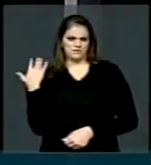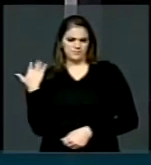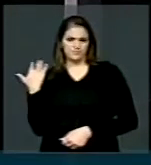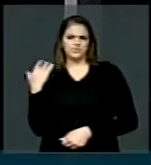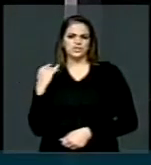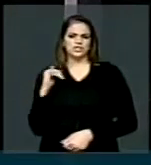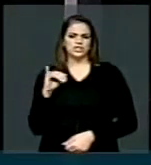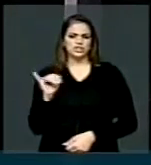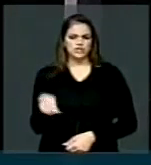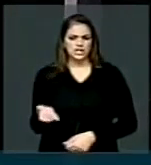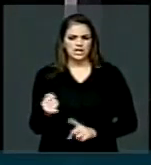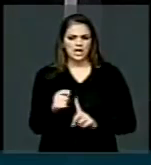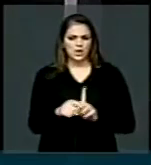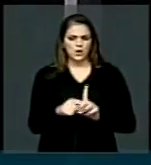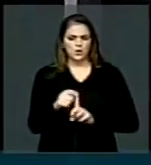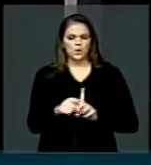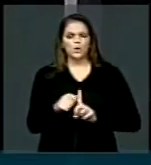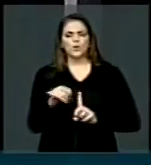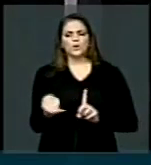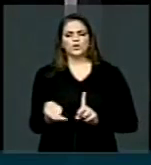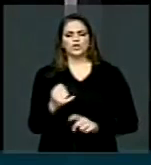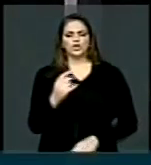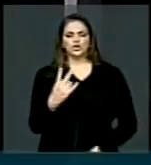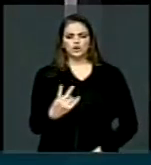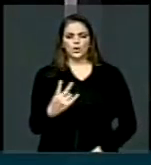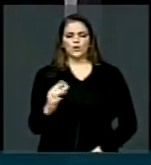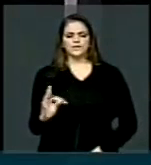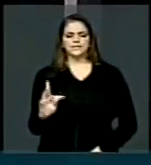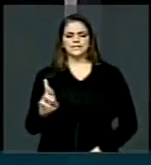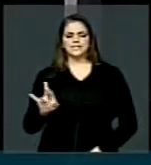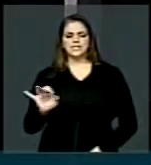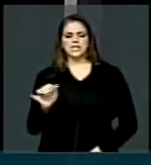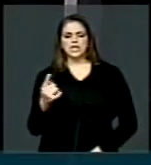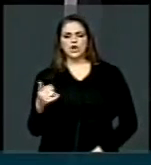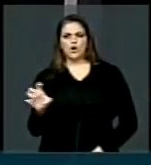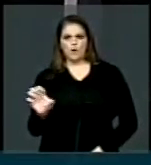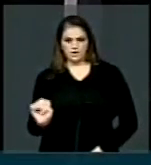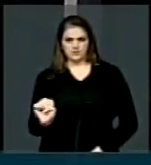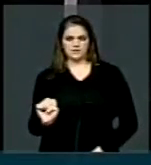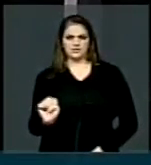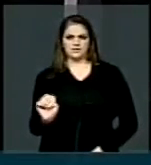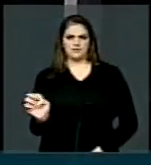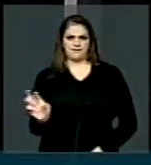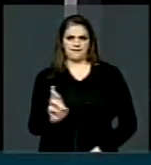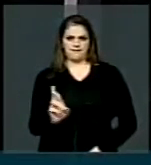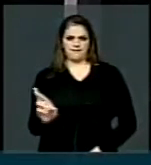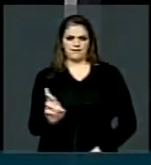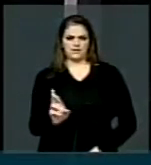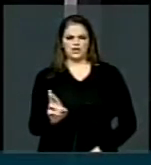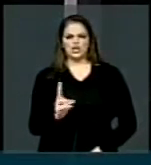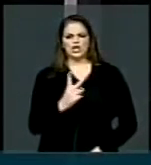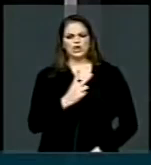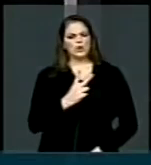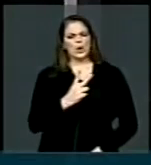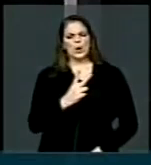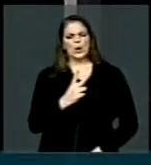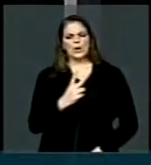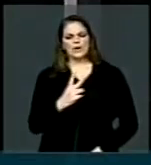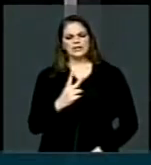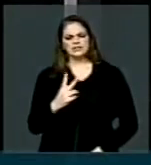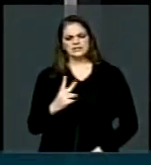em janeiro, 2 trilhões de reais, 2 e 1 quebrado.